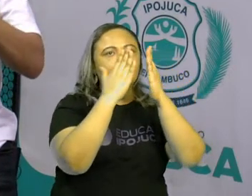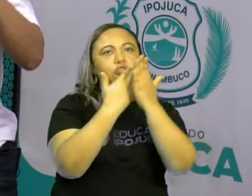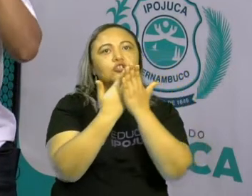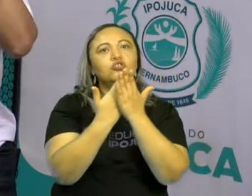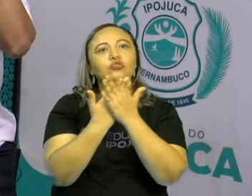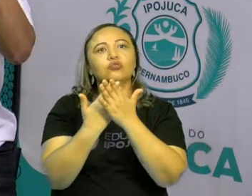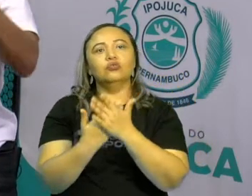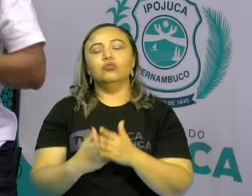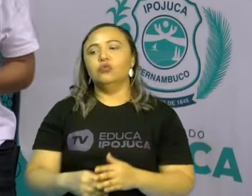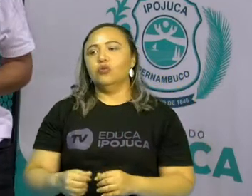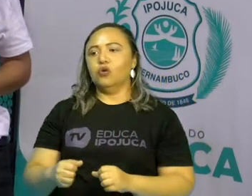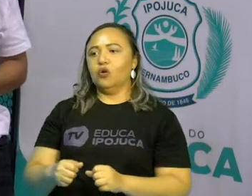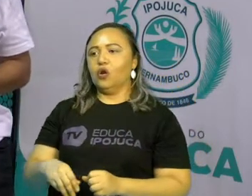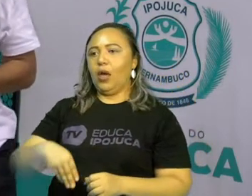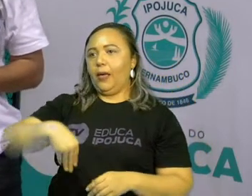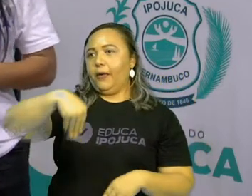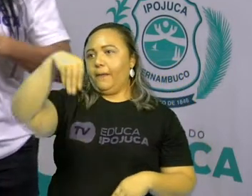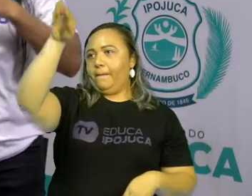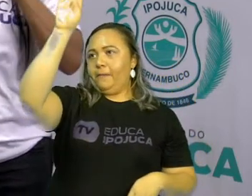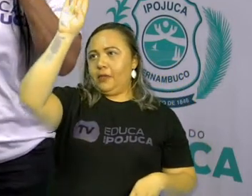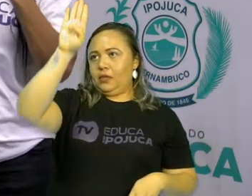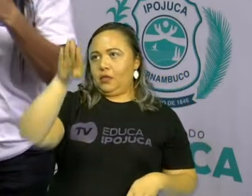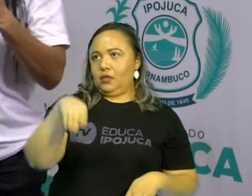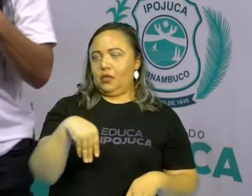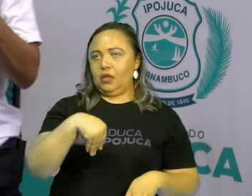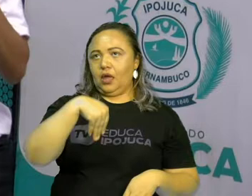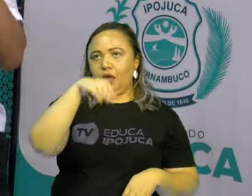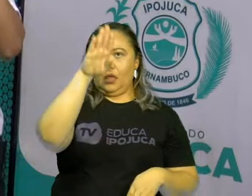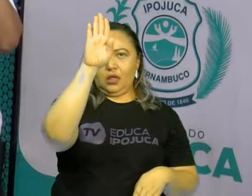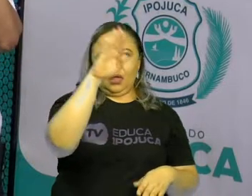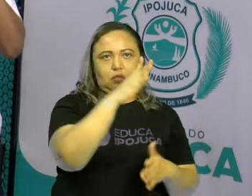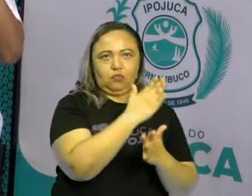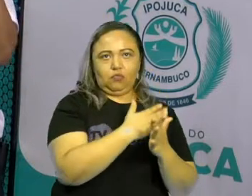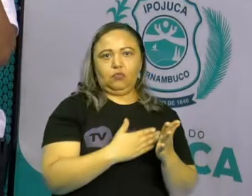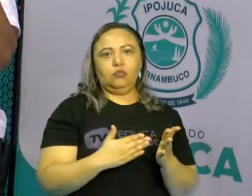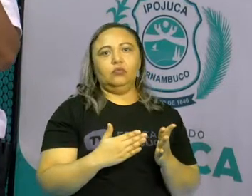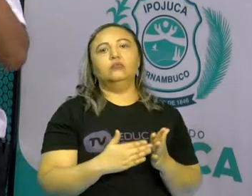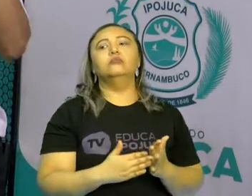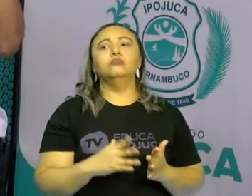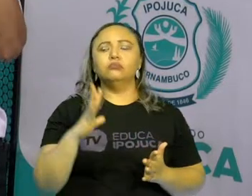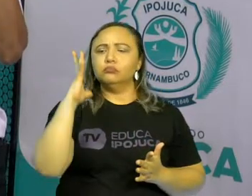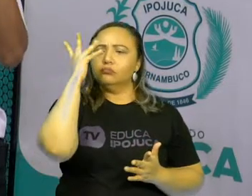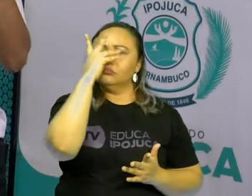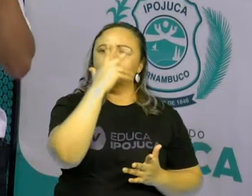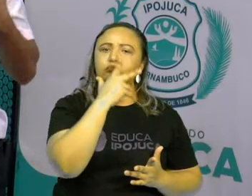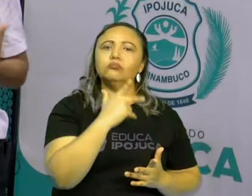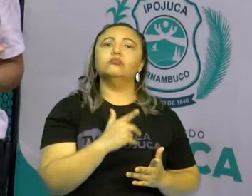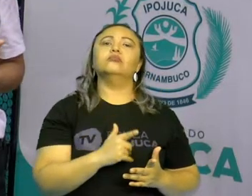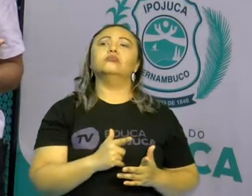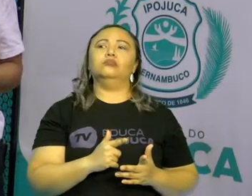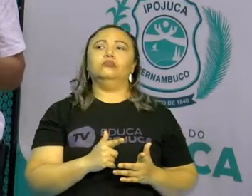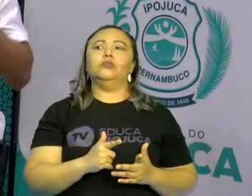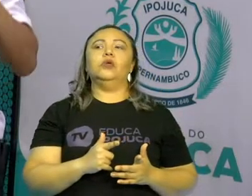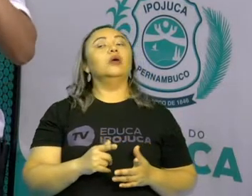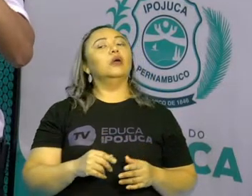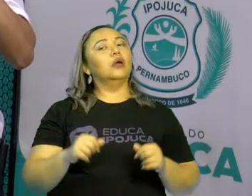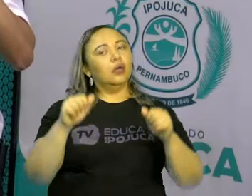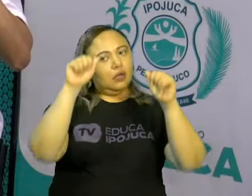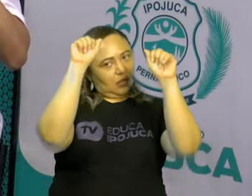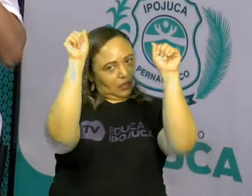pintando os muros da escola ficaram lindos, mostrando ali uma arte visual.